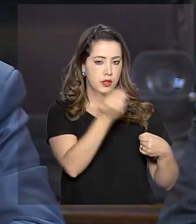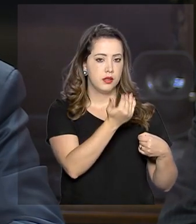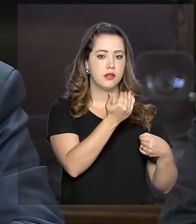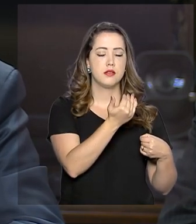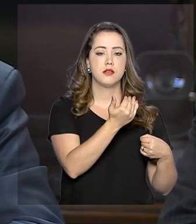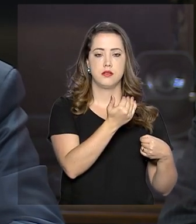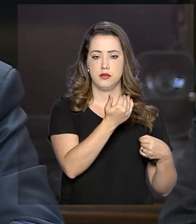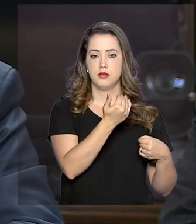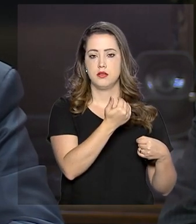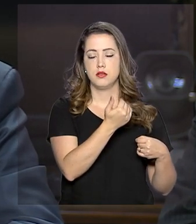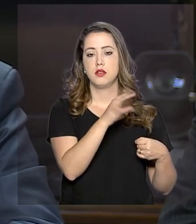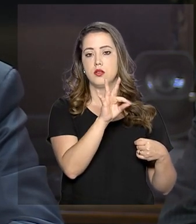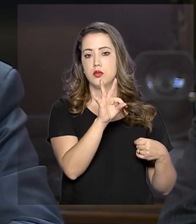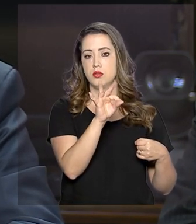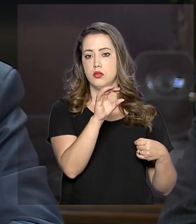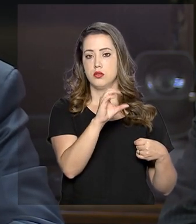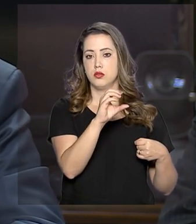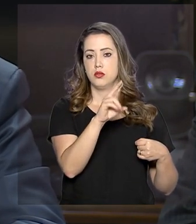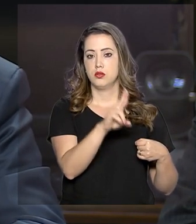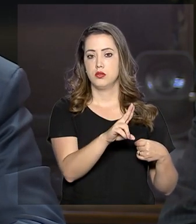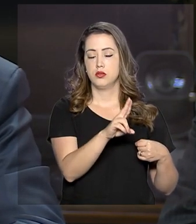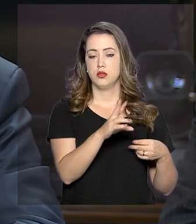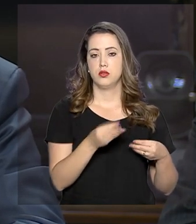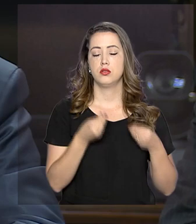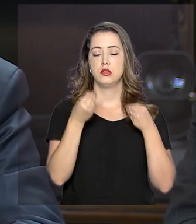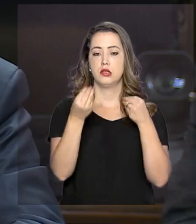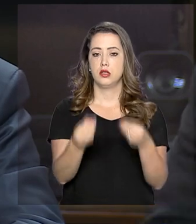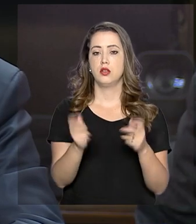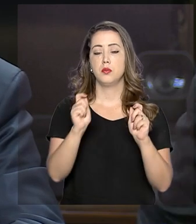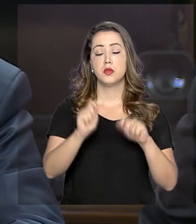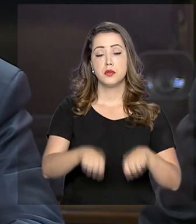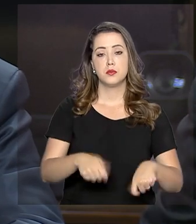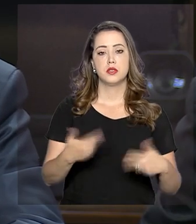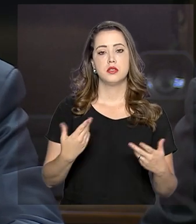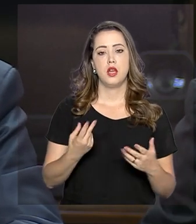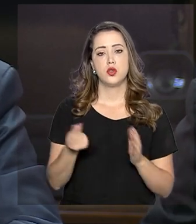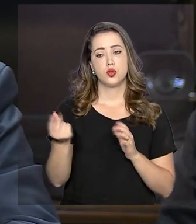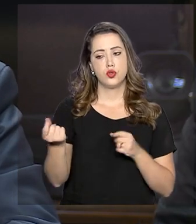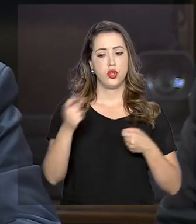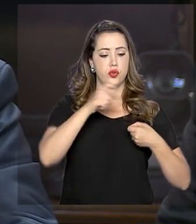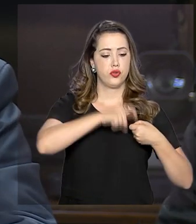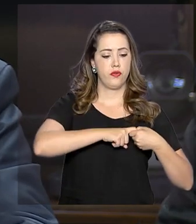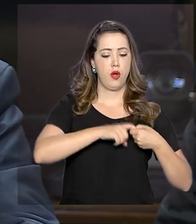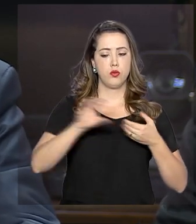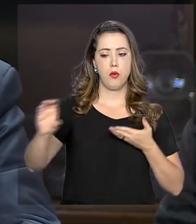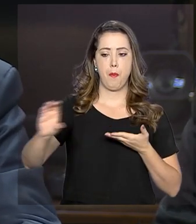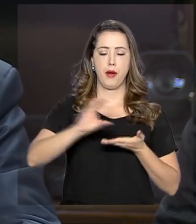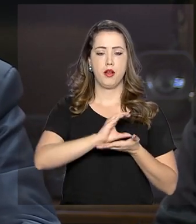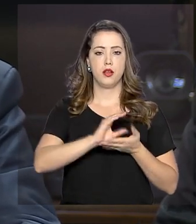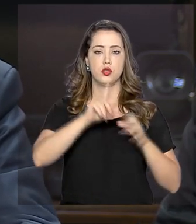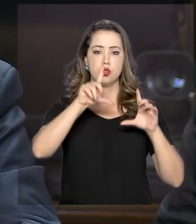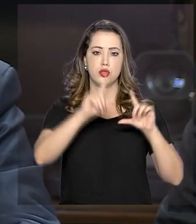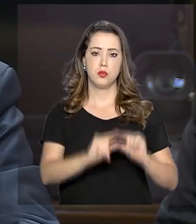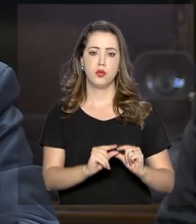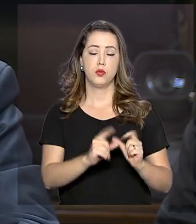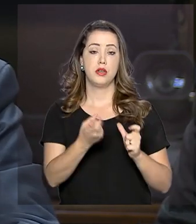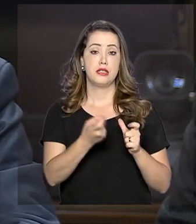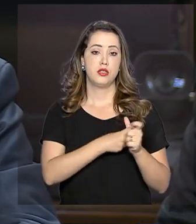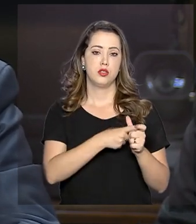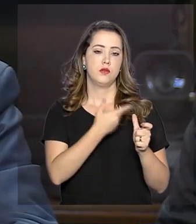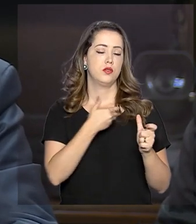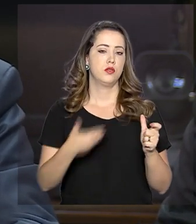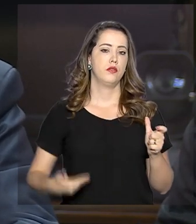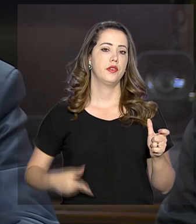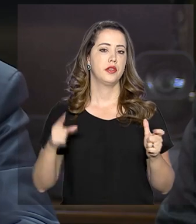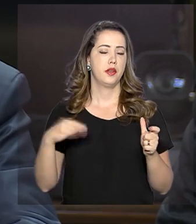Tribunal de Contas da União, garantir que esses recursos devolvidos abatam a dívida pública. Então é muito importante